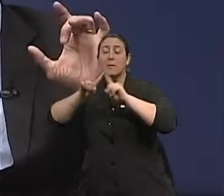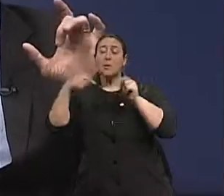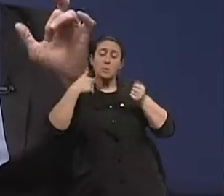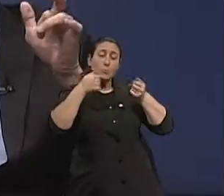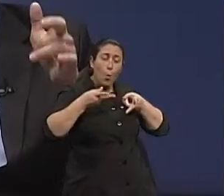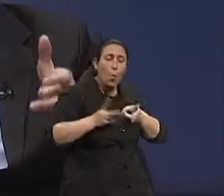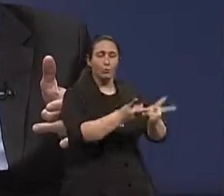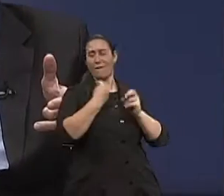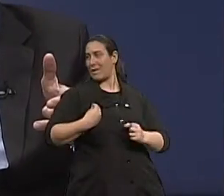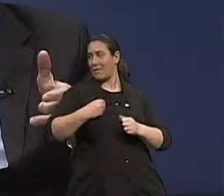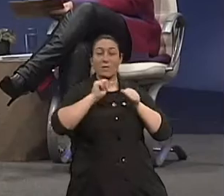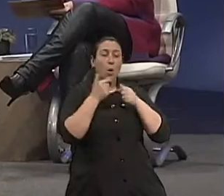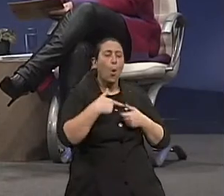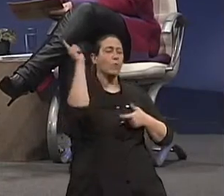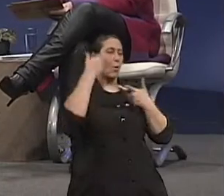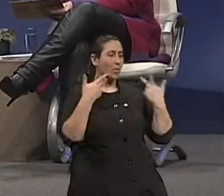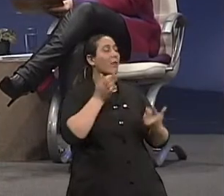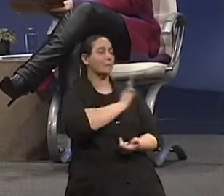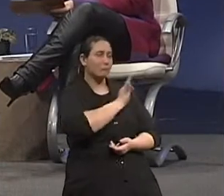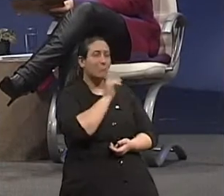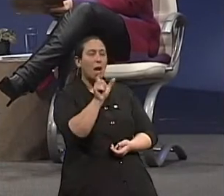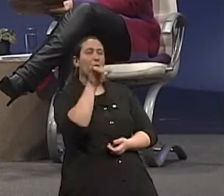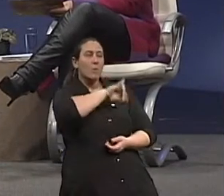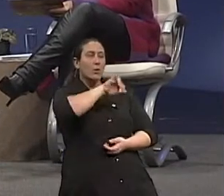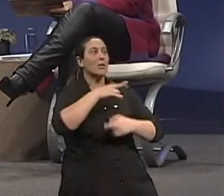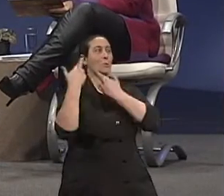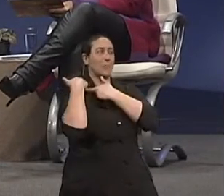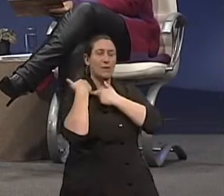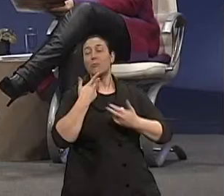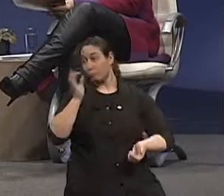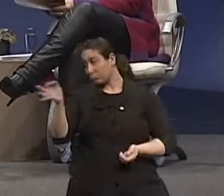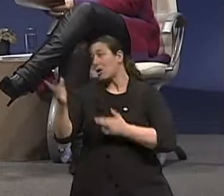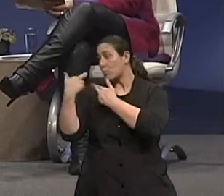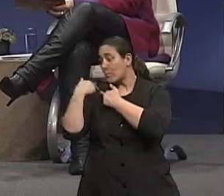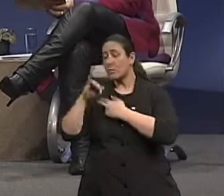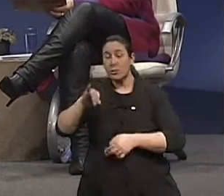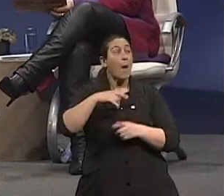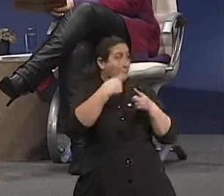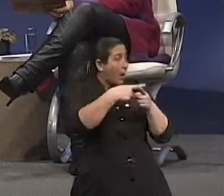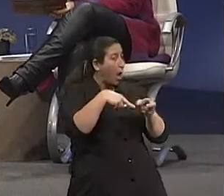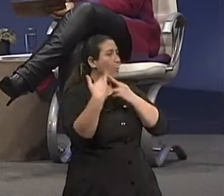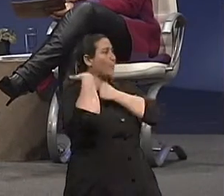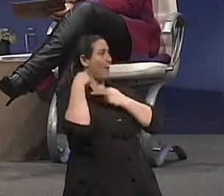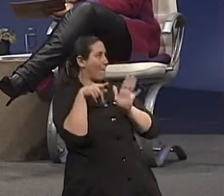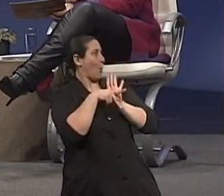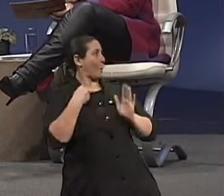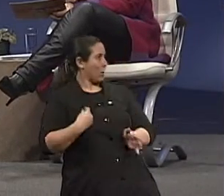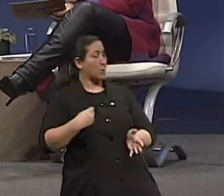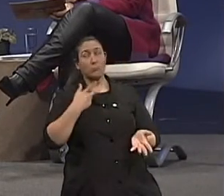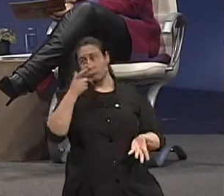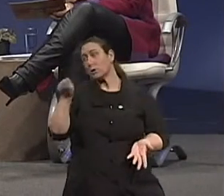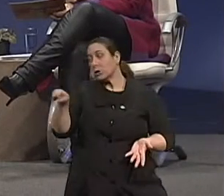outra ocupação, uma responsabilidade. Eu gostei da palavra que o senhor colocou, responsabilidade. Ah, sim. Porque é responsabilidade com a sua própria vida. Eu preciso ter